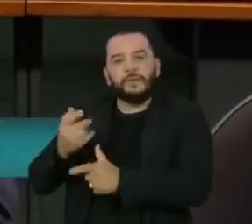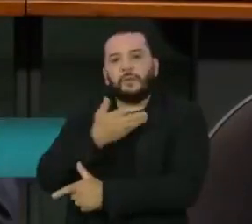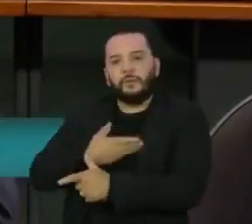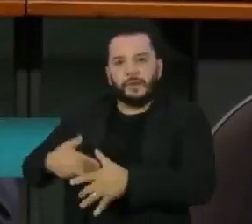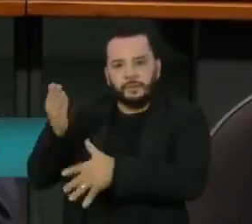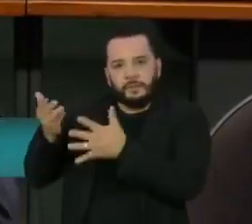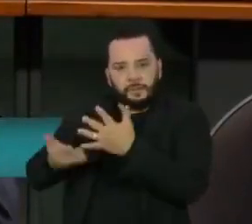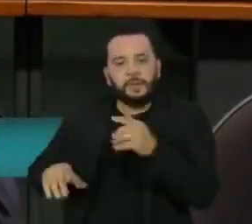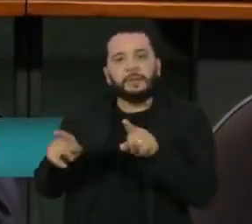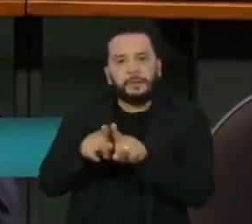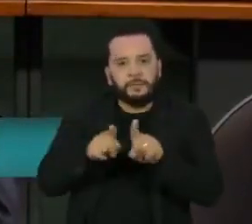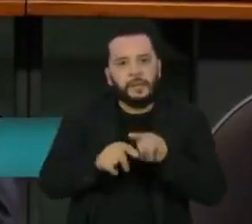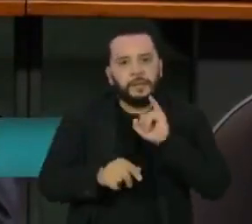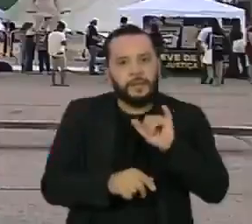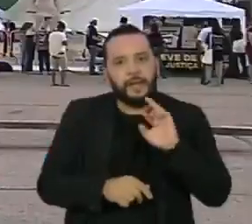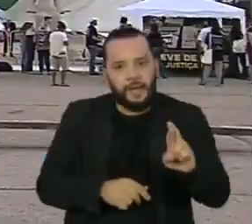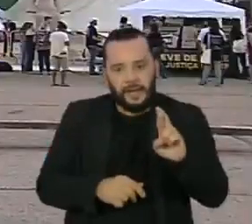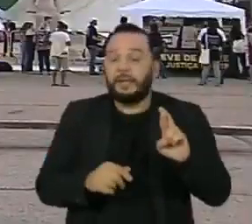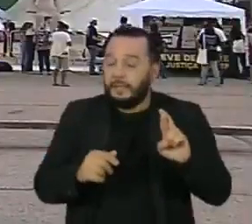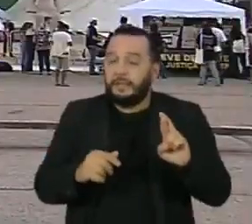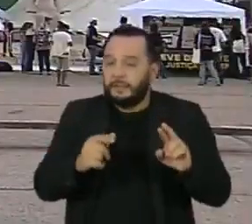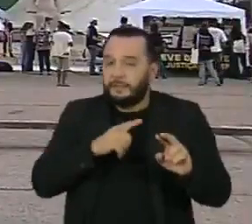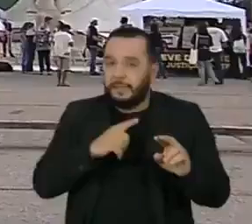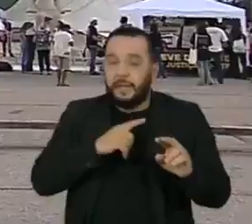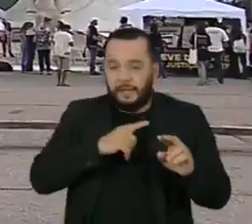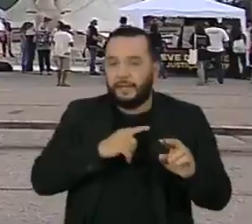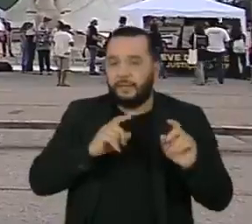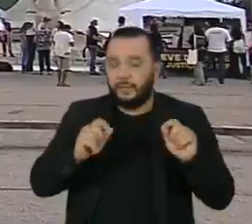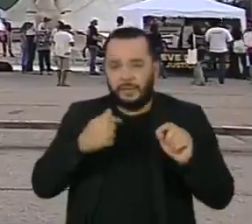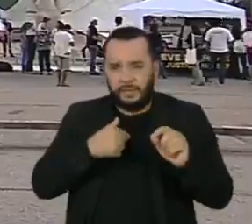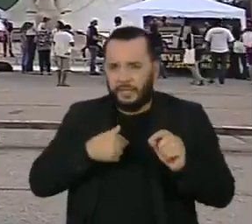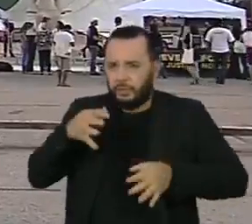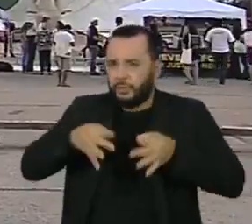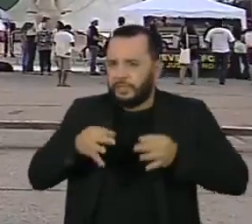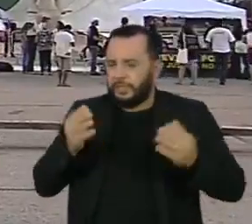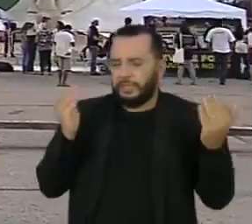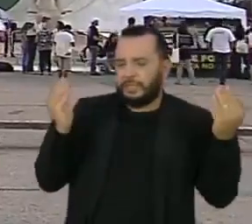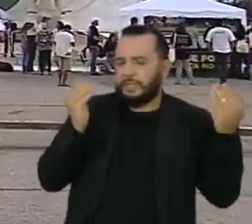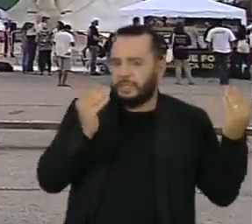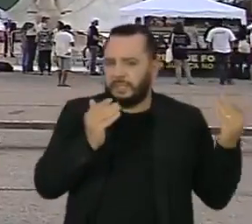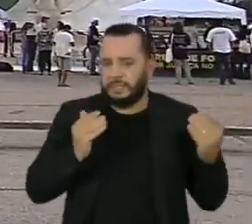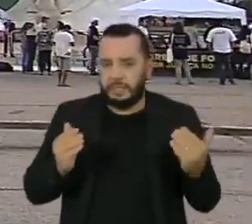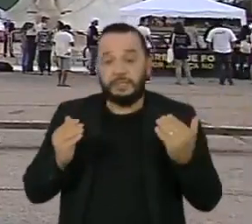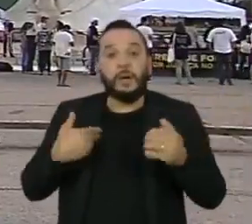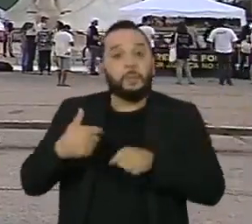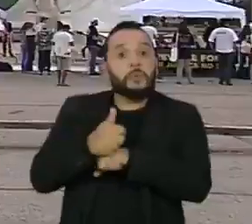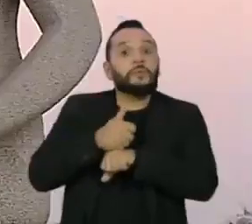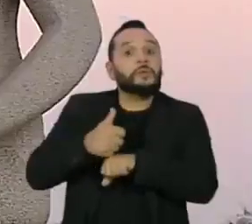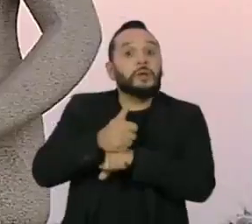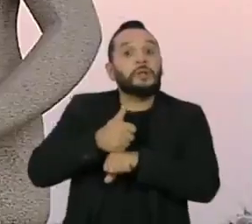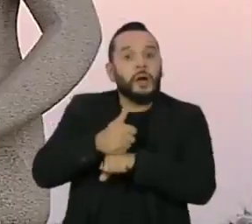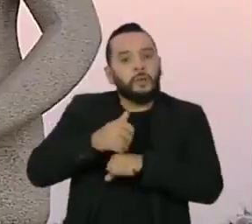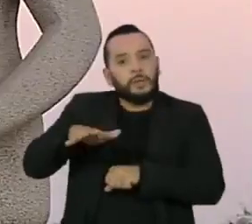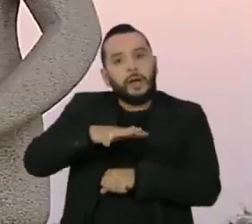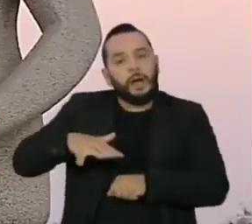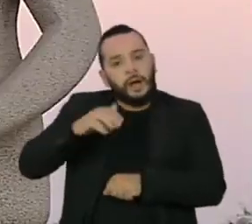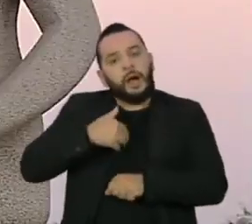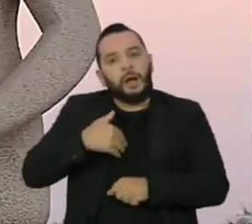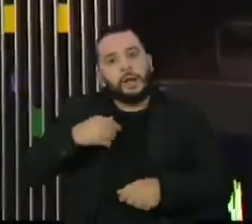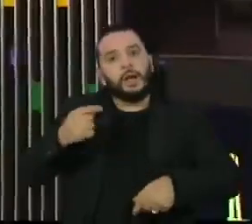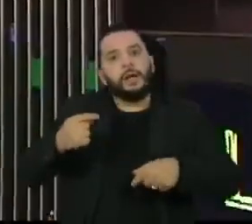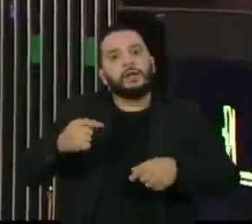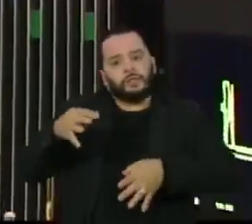são alvo de contestação judicial. Parlamentares da oposição e especialistas em direito tributário afirmam que as mudanças